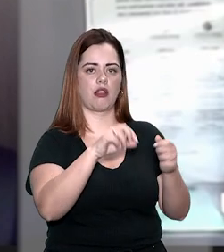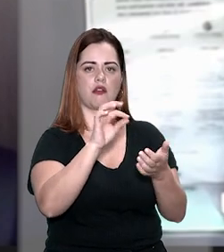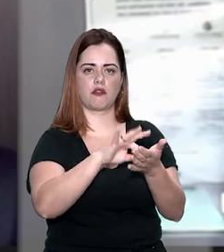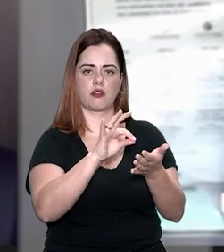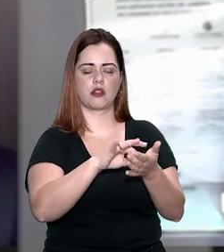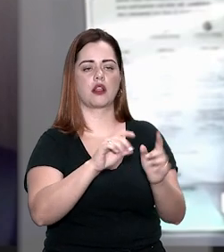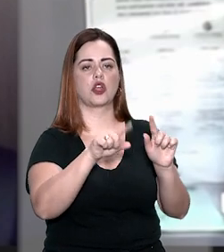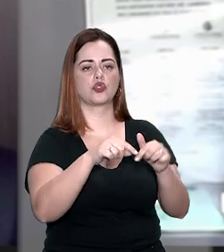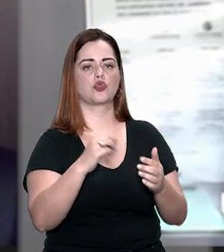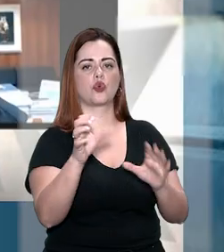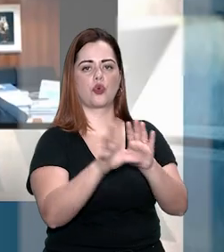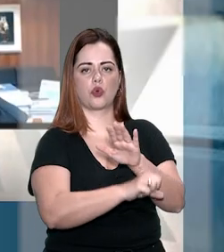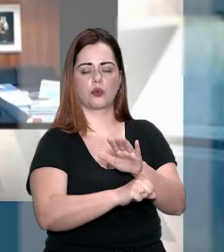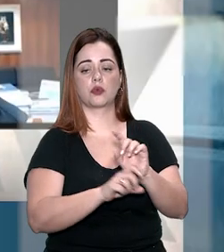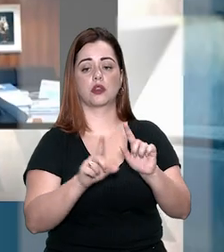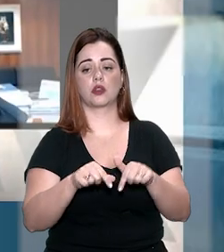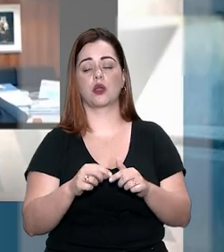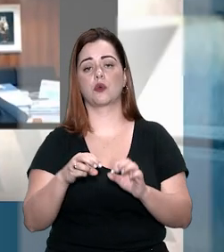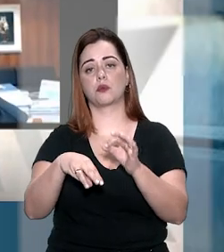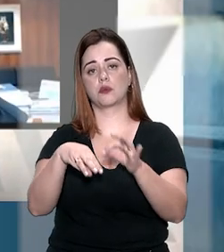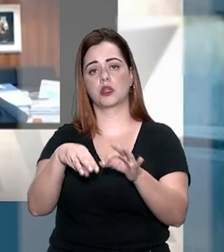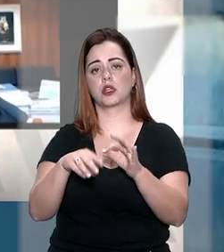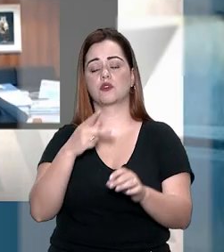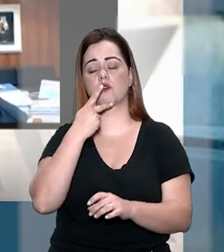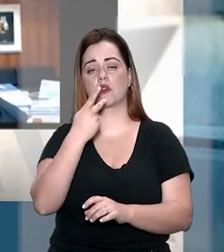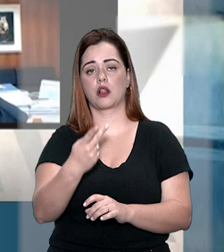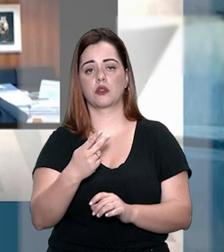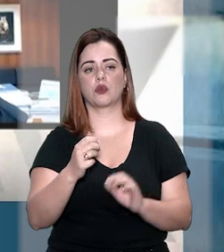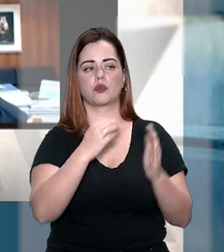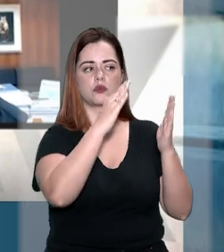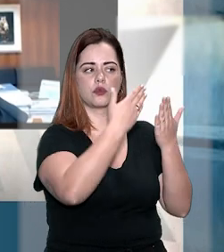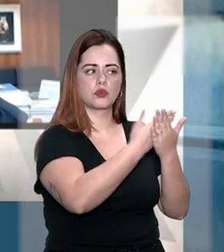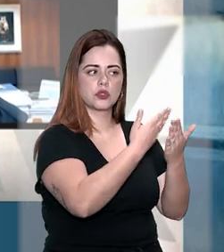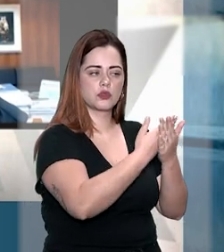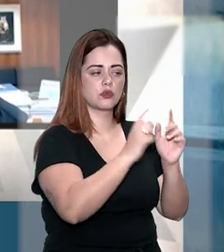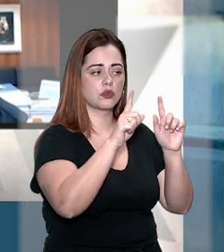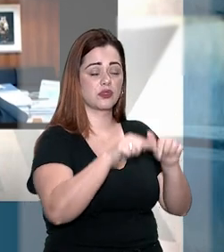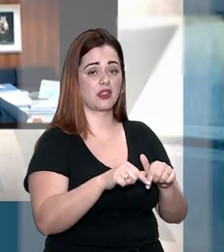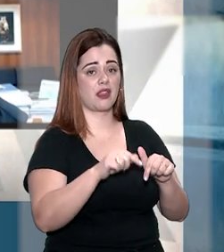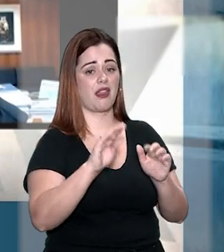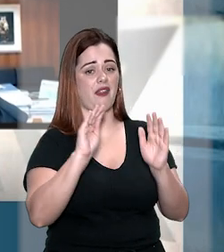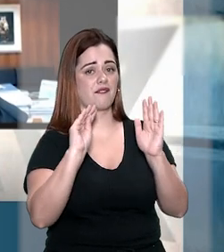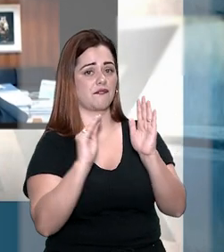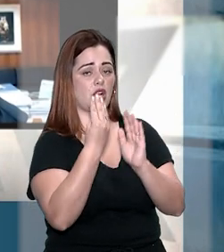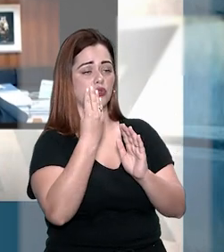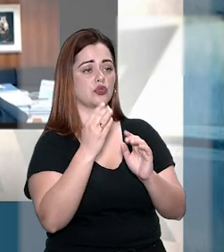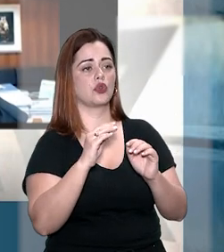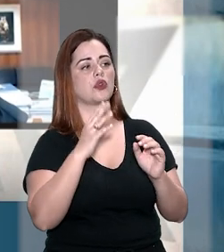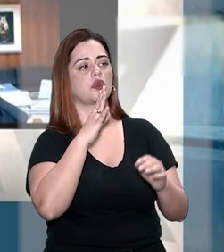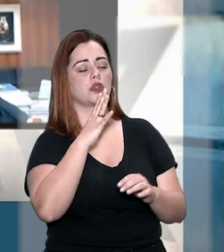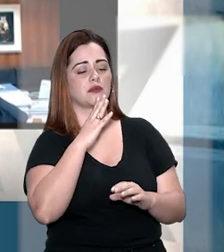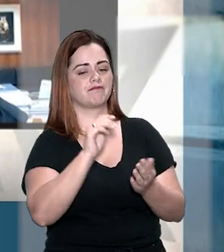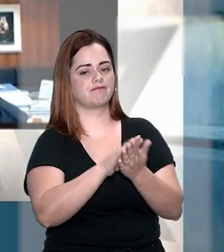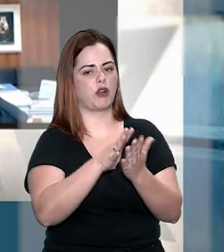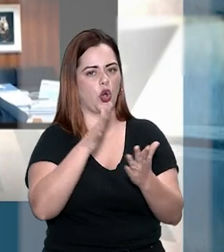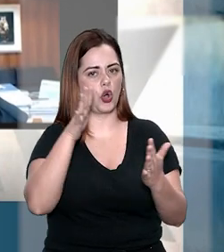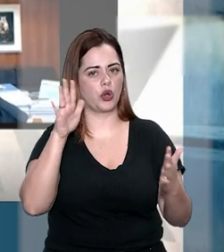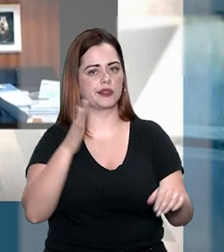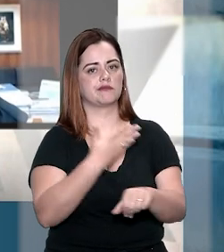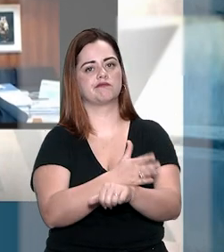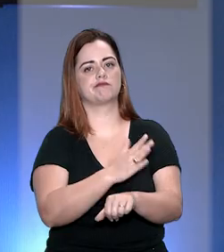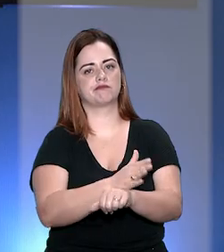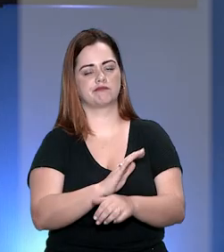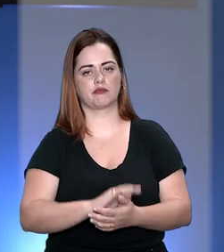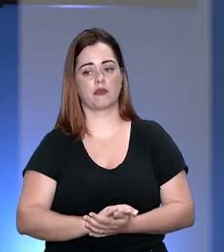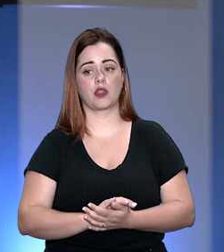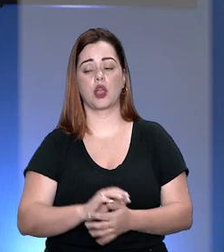eles os autores do roubo. Segundo o ministro, estudos científicos apontam que o risco de falso reconhecimento aumenta com essa